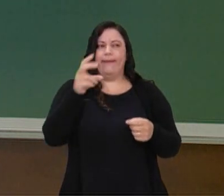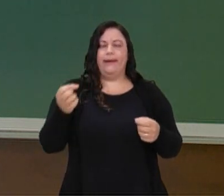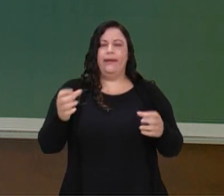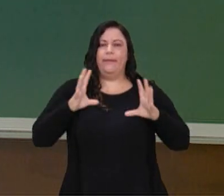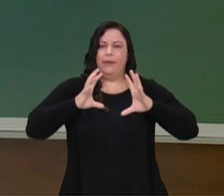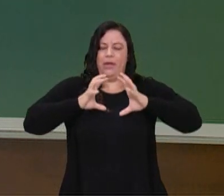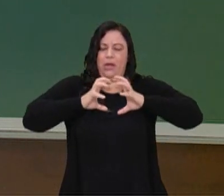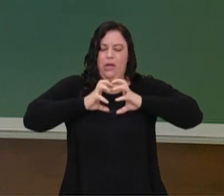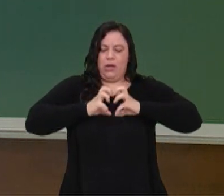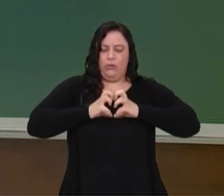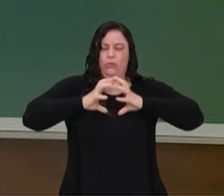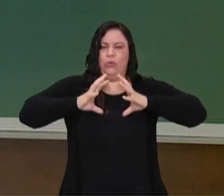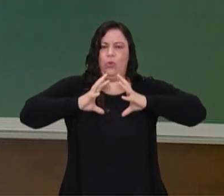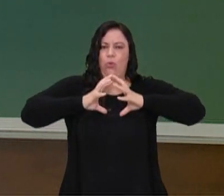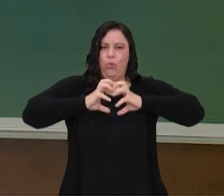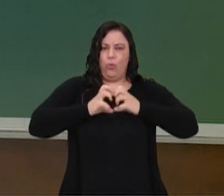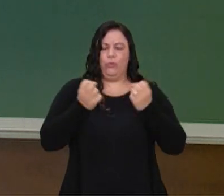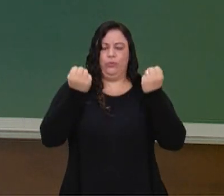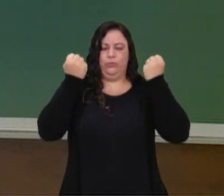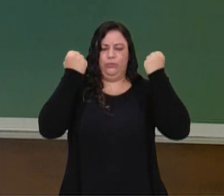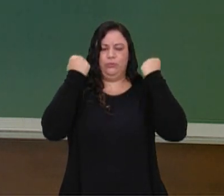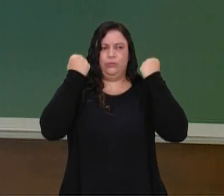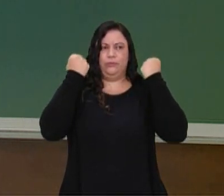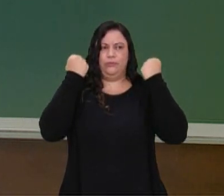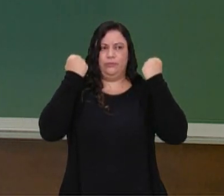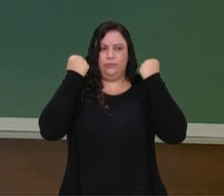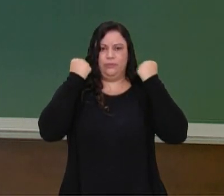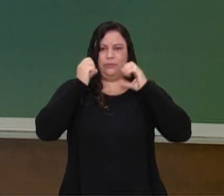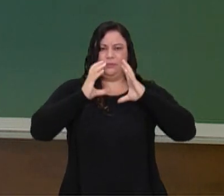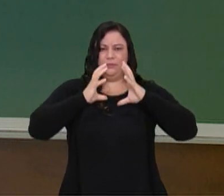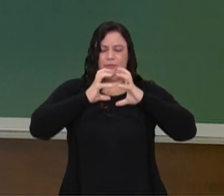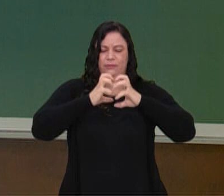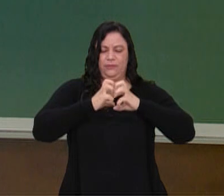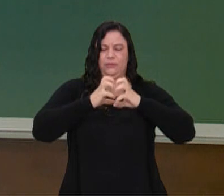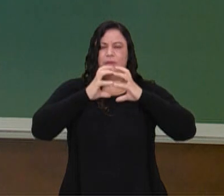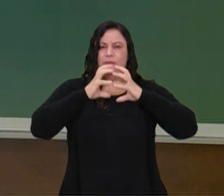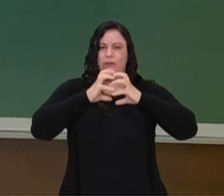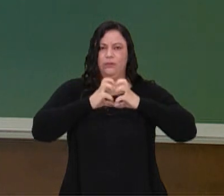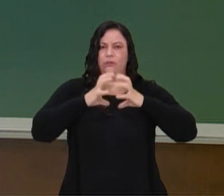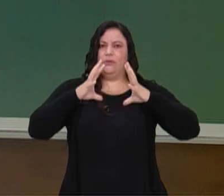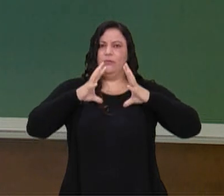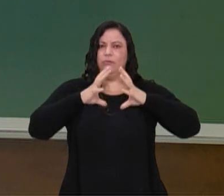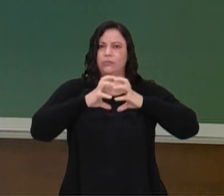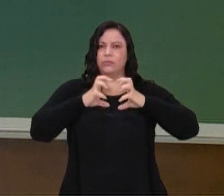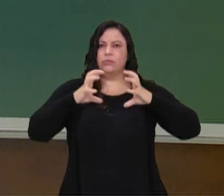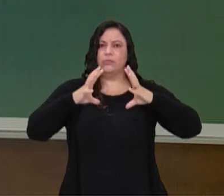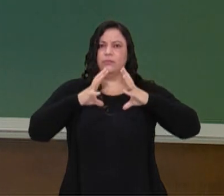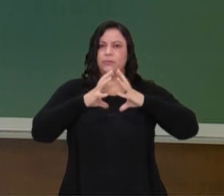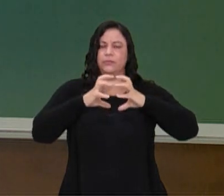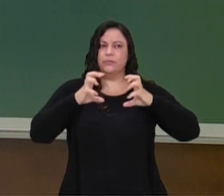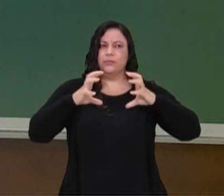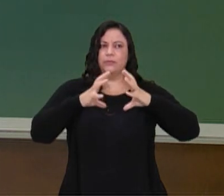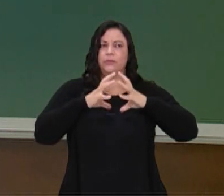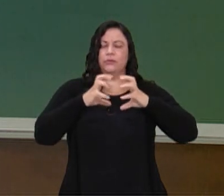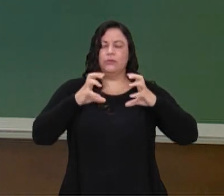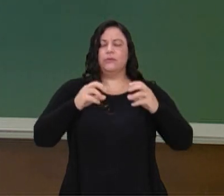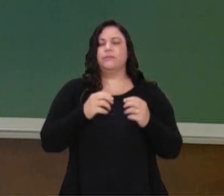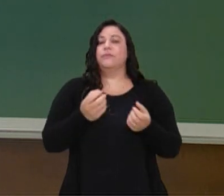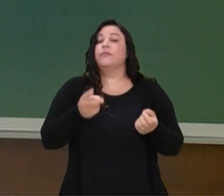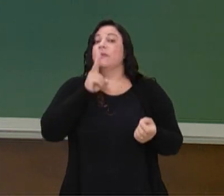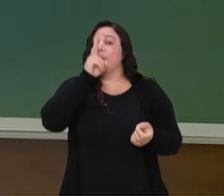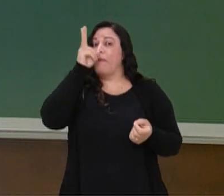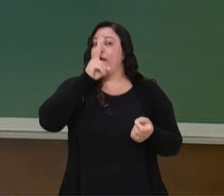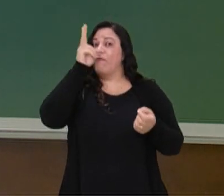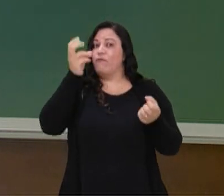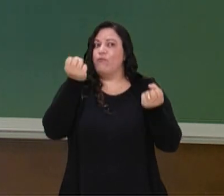contração do meu músculo que ele diminui de tamanho e aumenta de amplitude. Então, estou fazendo uma força